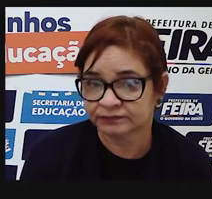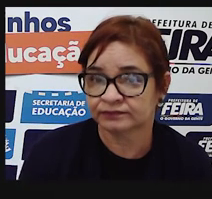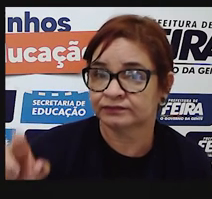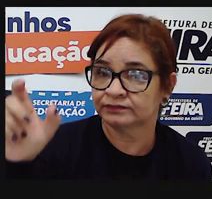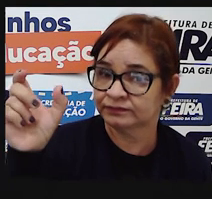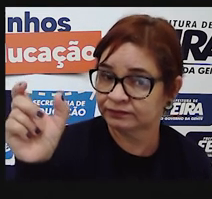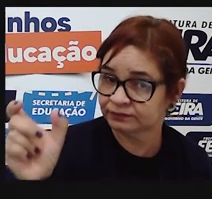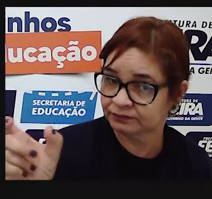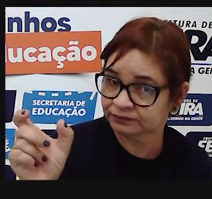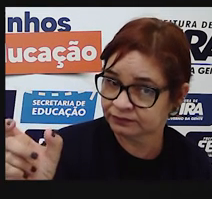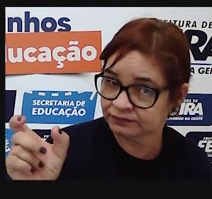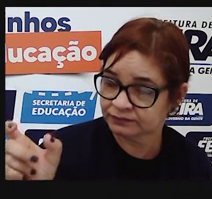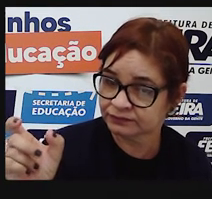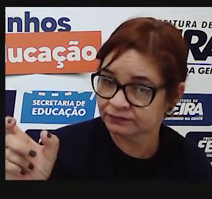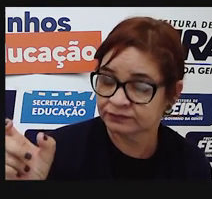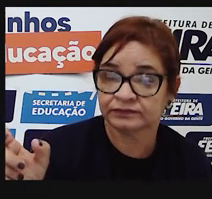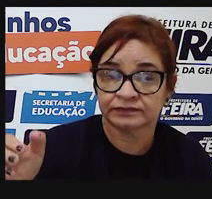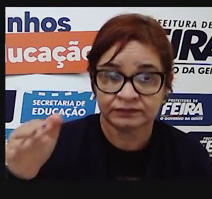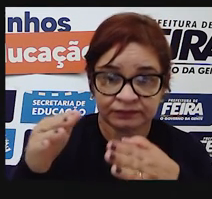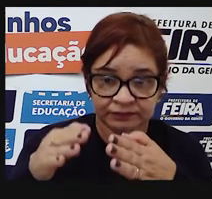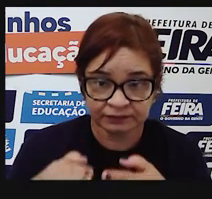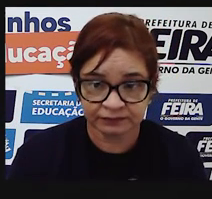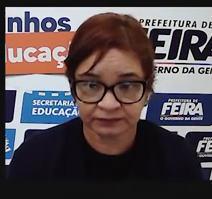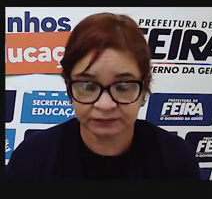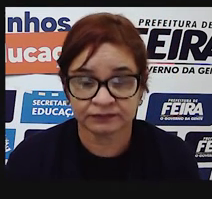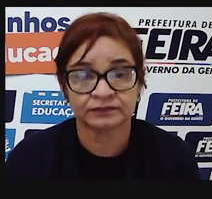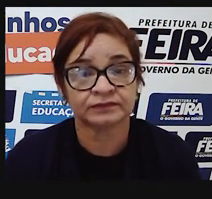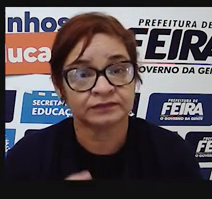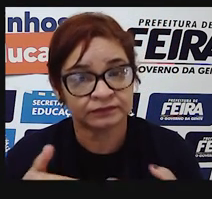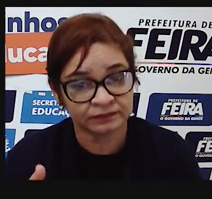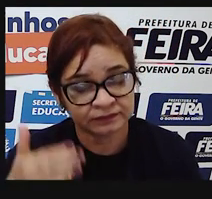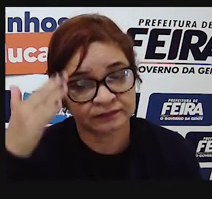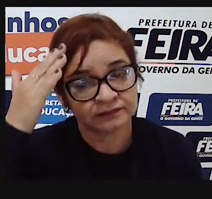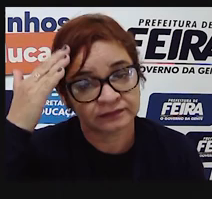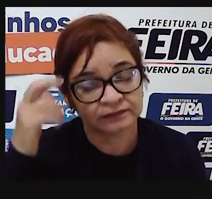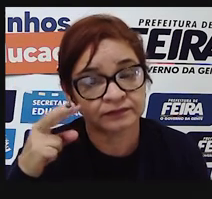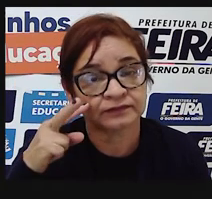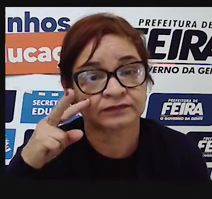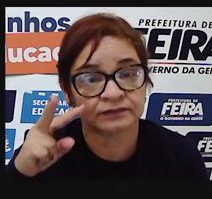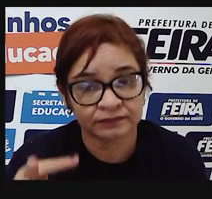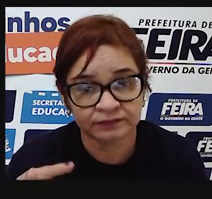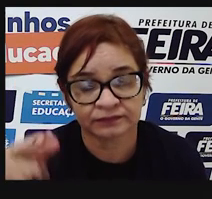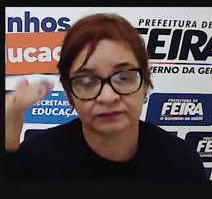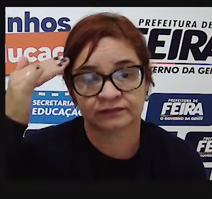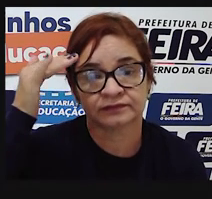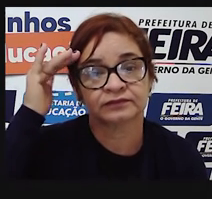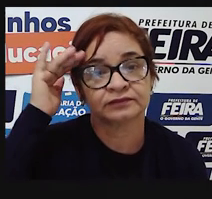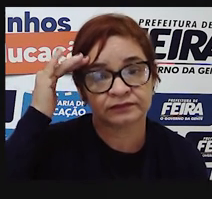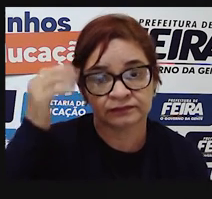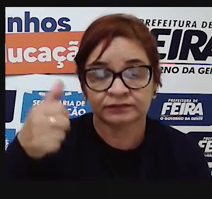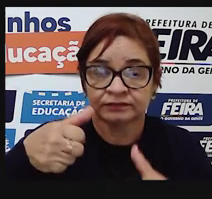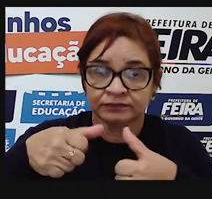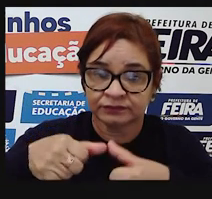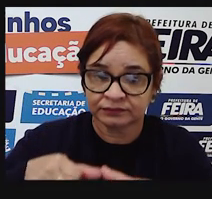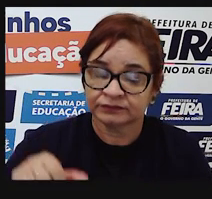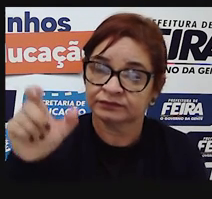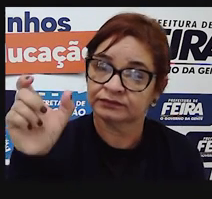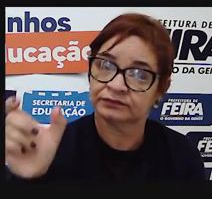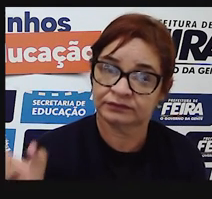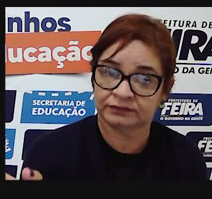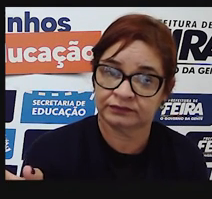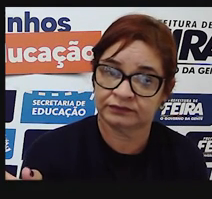a palavra pedir, você vai saber que ela deveria estar aí.